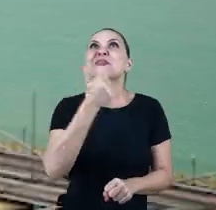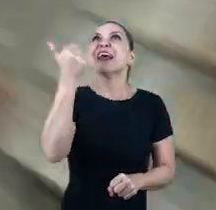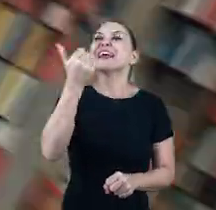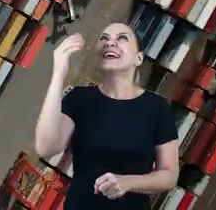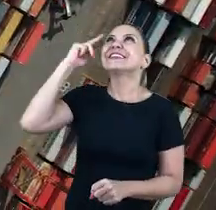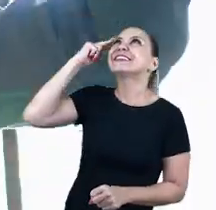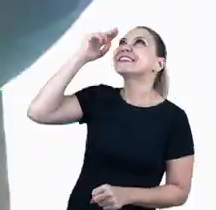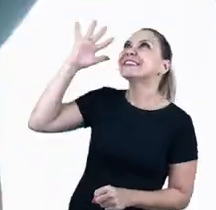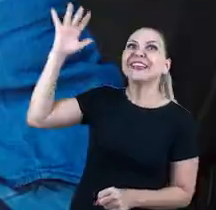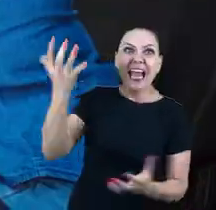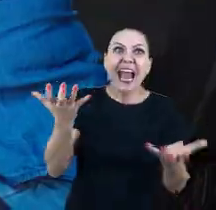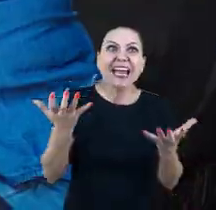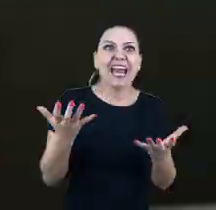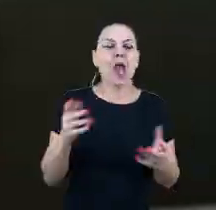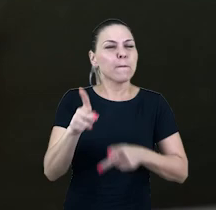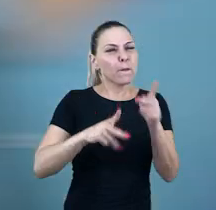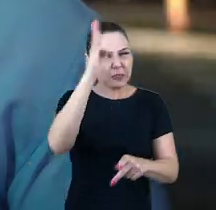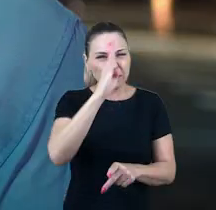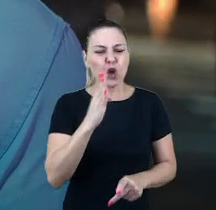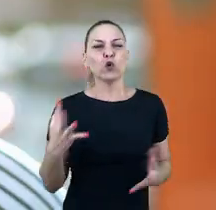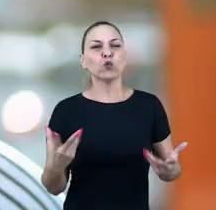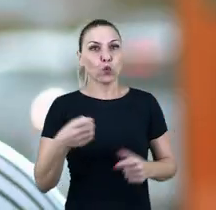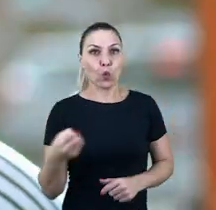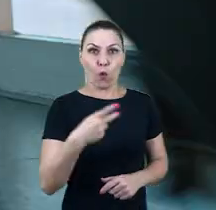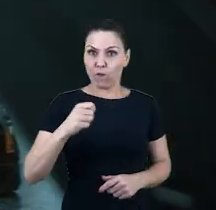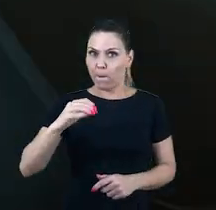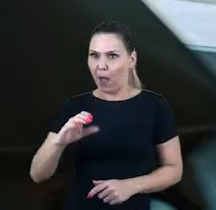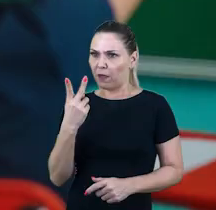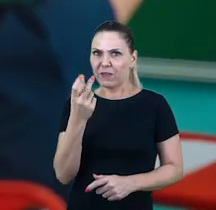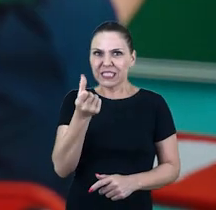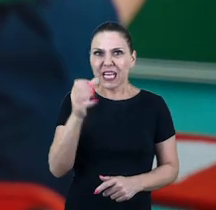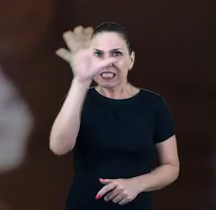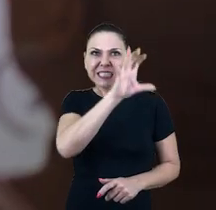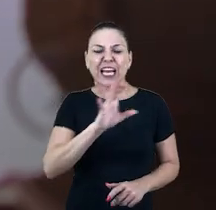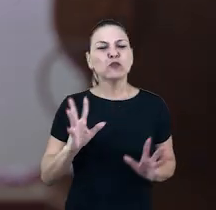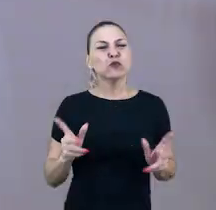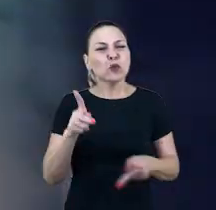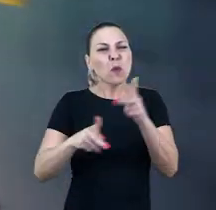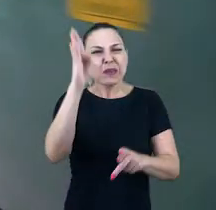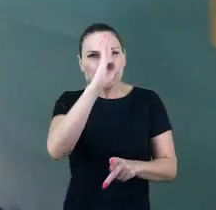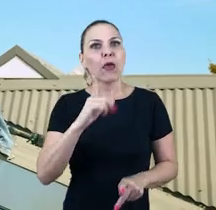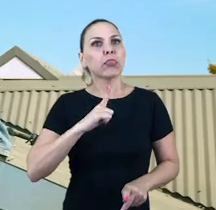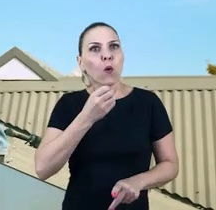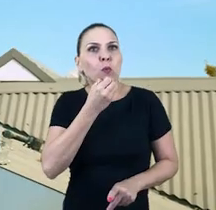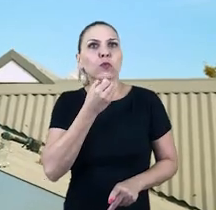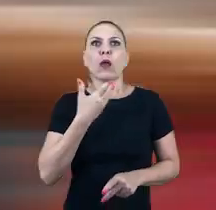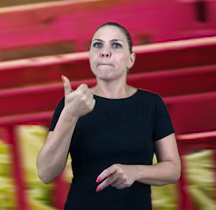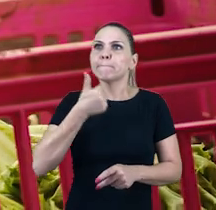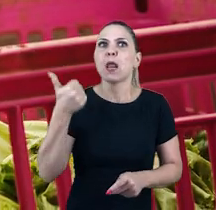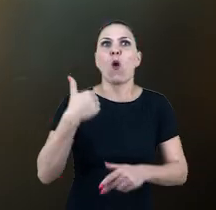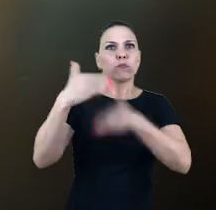Com o Novo PAC, todos os brasileiros dos 26 estados do país e do Distrito Federal terão mais oportunidades. Com desenvolvimento,